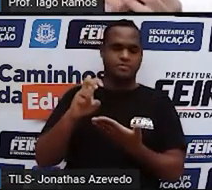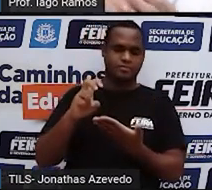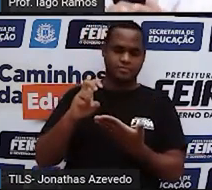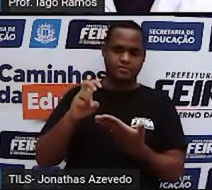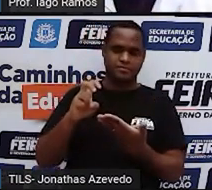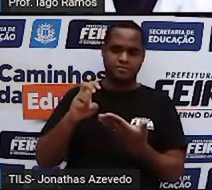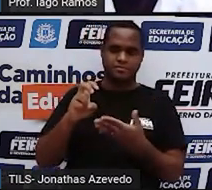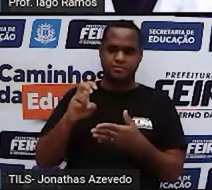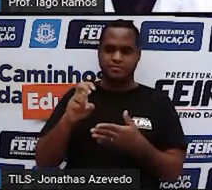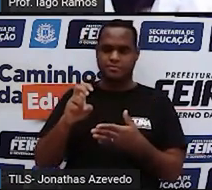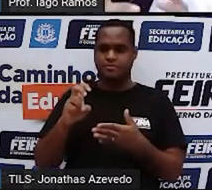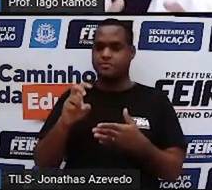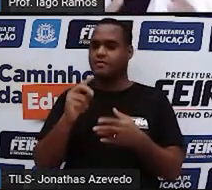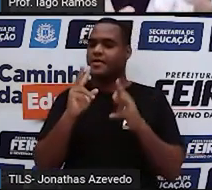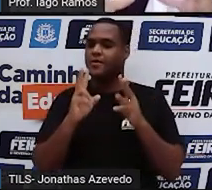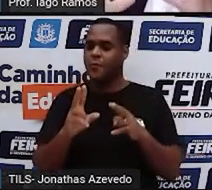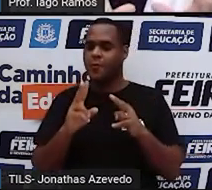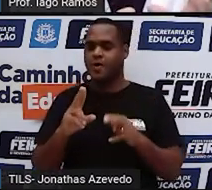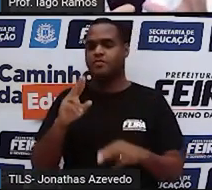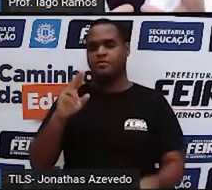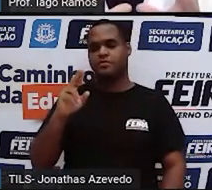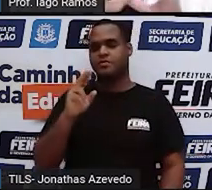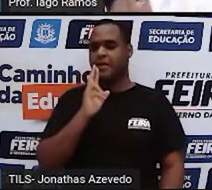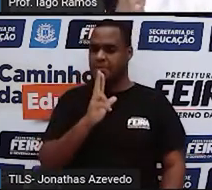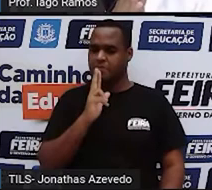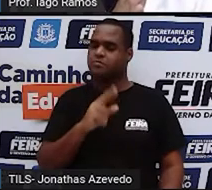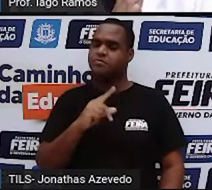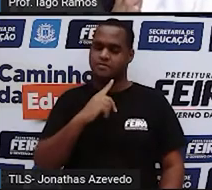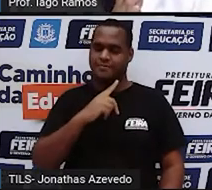Vai apertar a tecla igual. Vai sair um resultado.